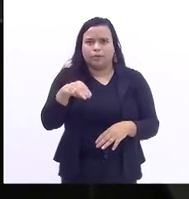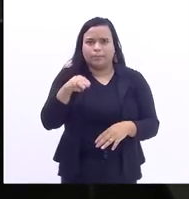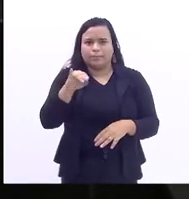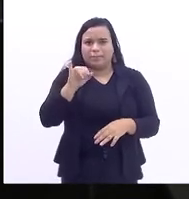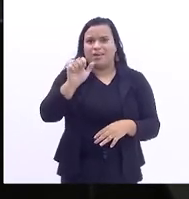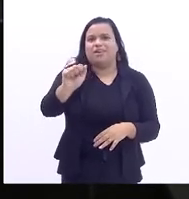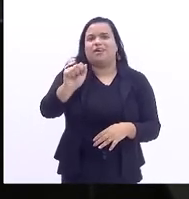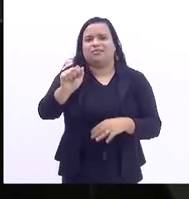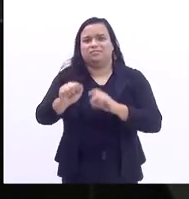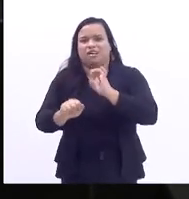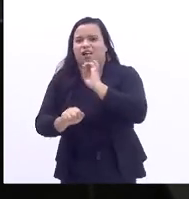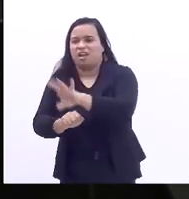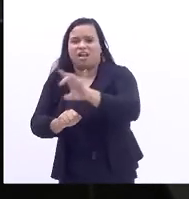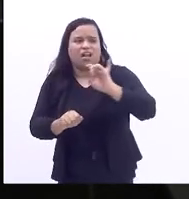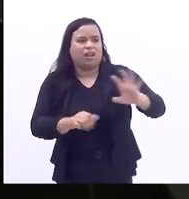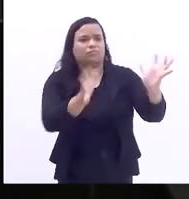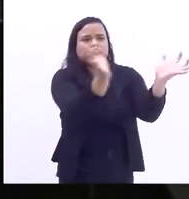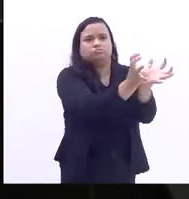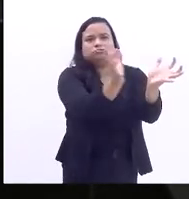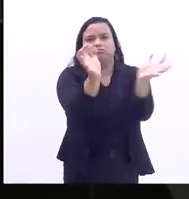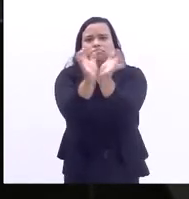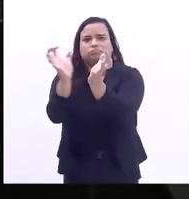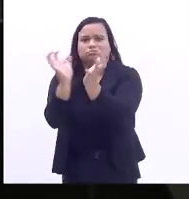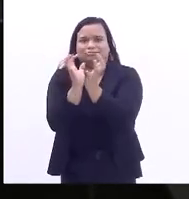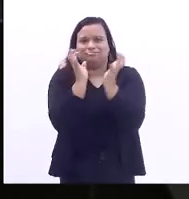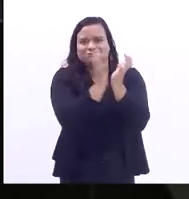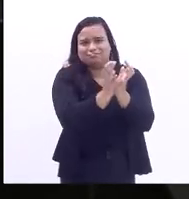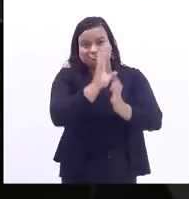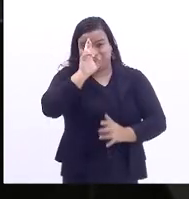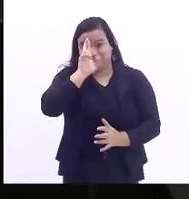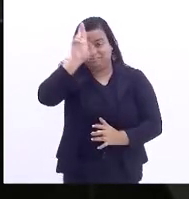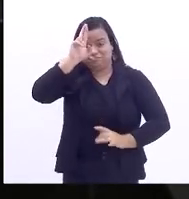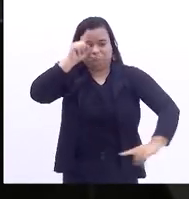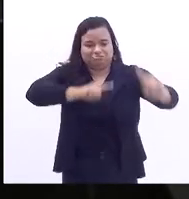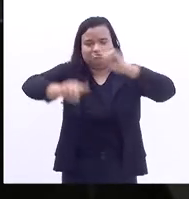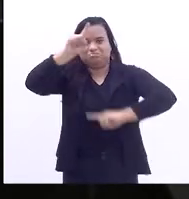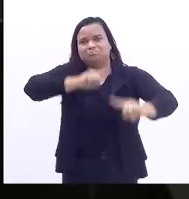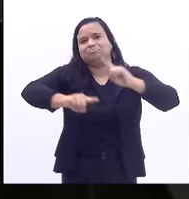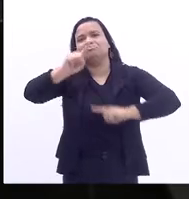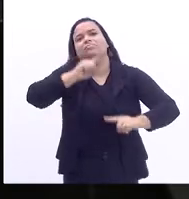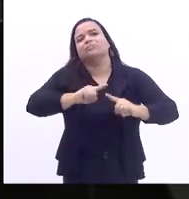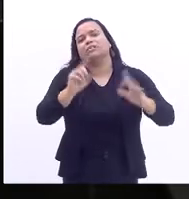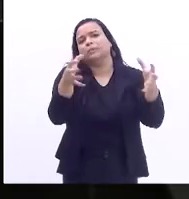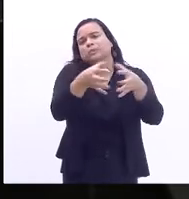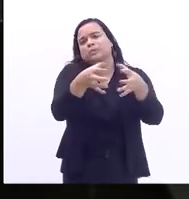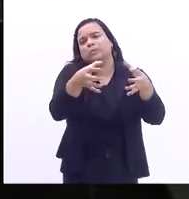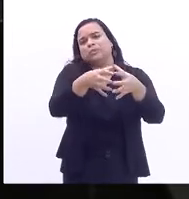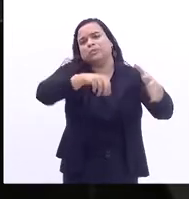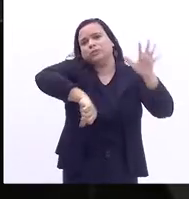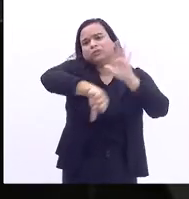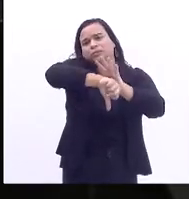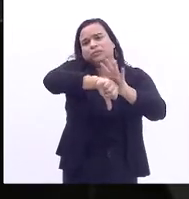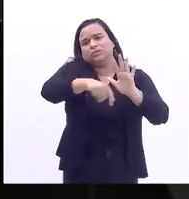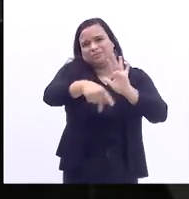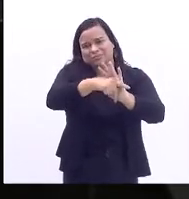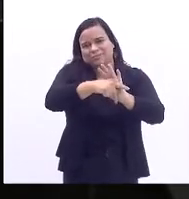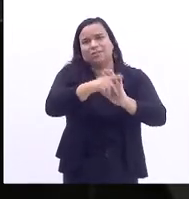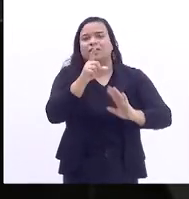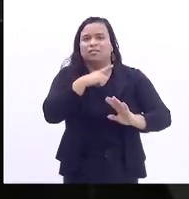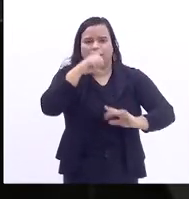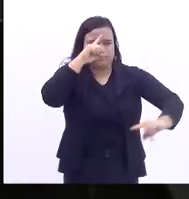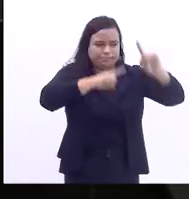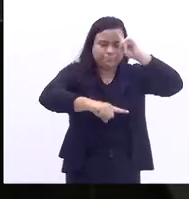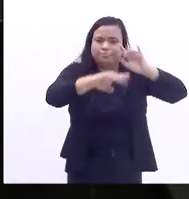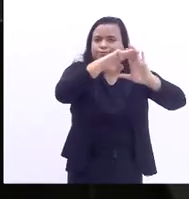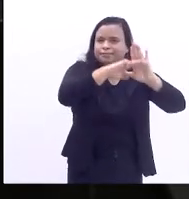Cada gueto controlado por uma organização criminosa tem seu conjunto